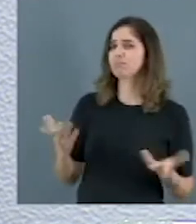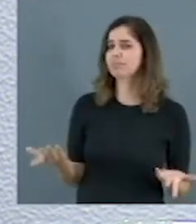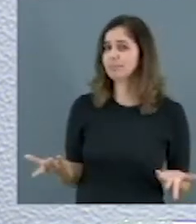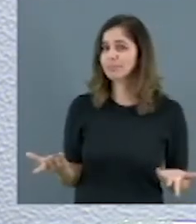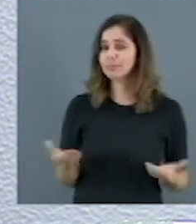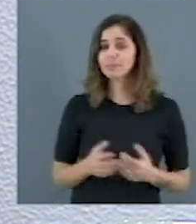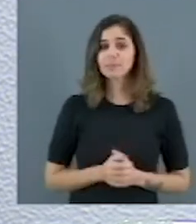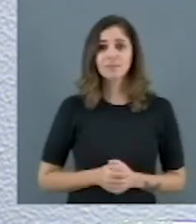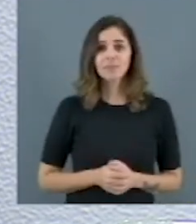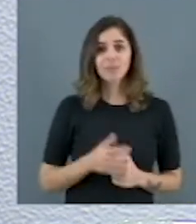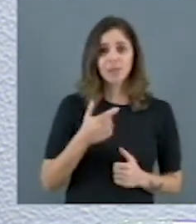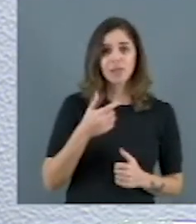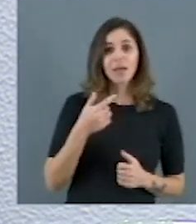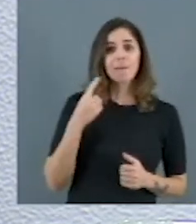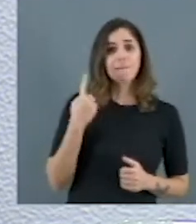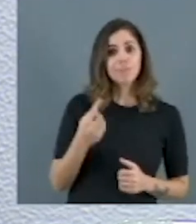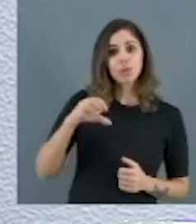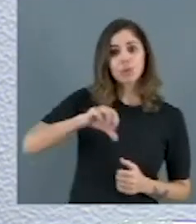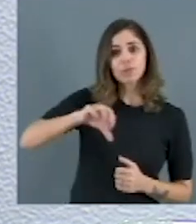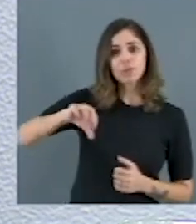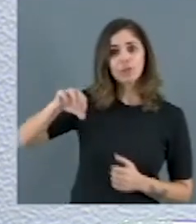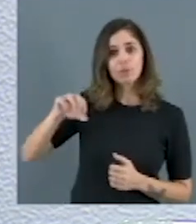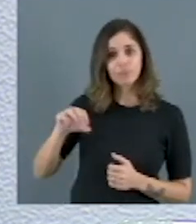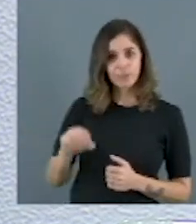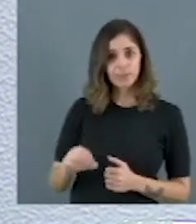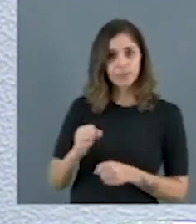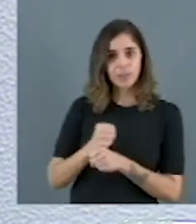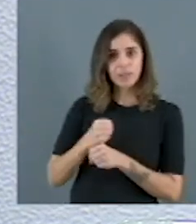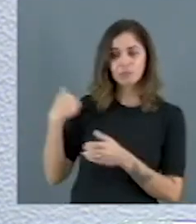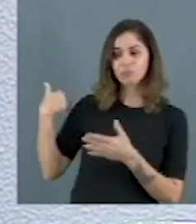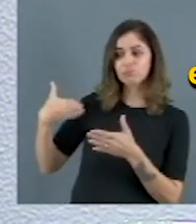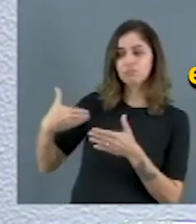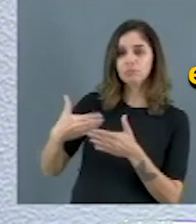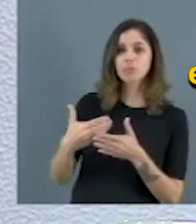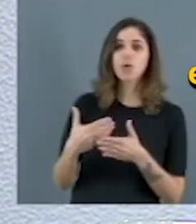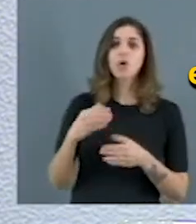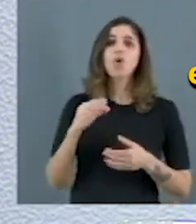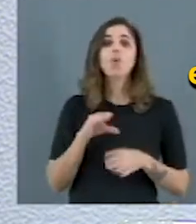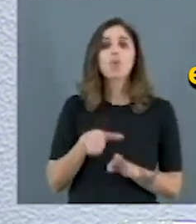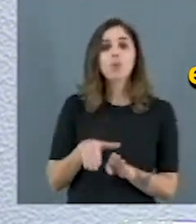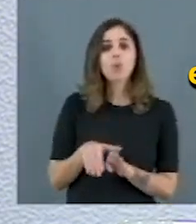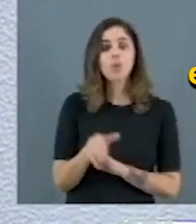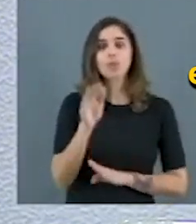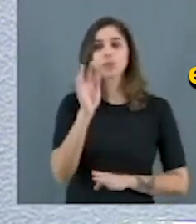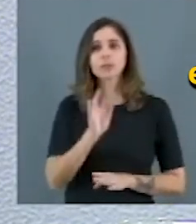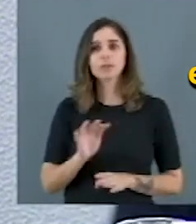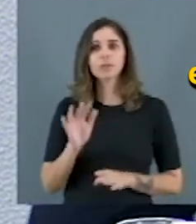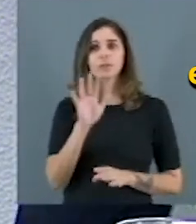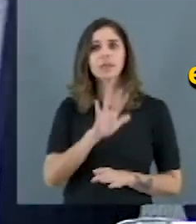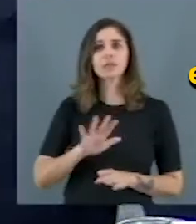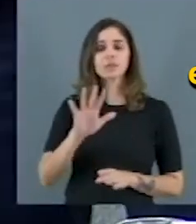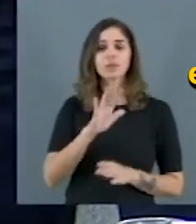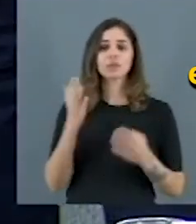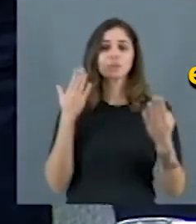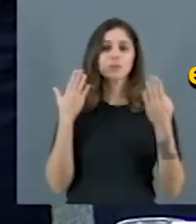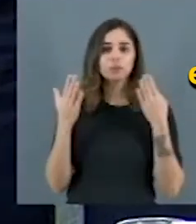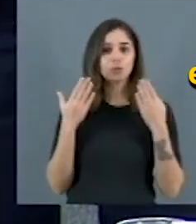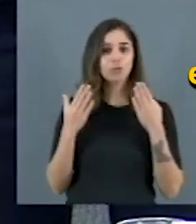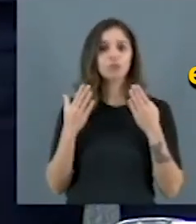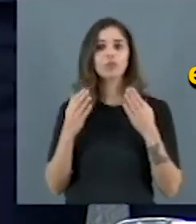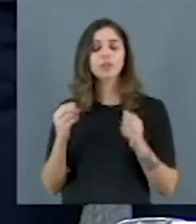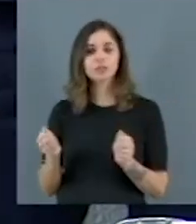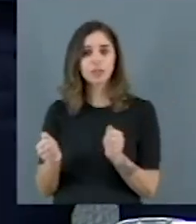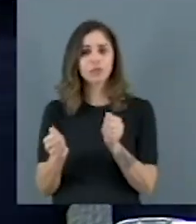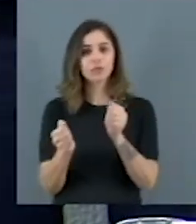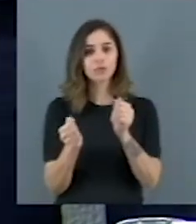desde 1990 o Conselho Federal de Psicologia integra o Fórum Nacional em Defesa da Educação Pública e